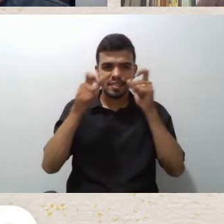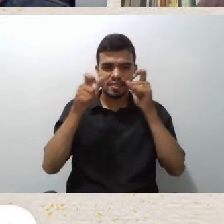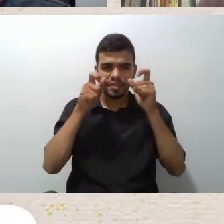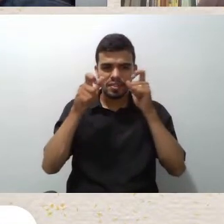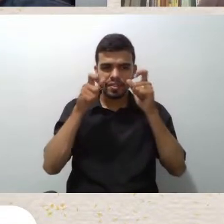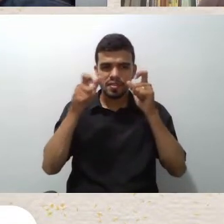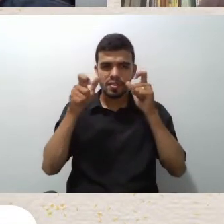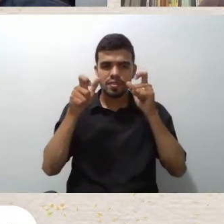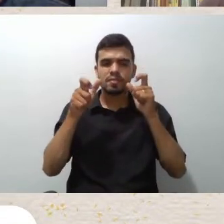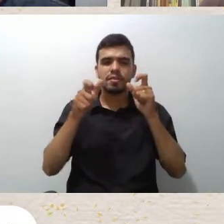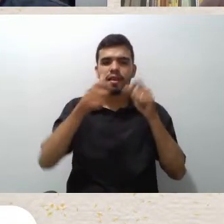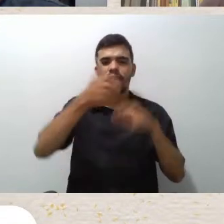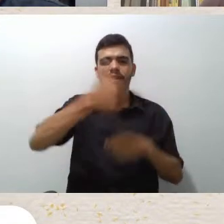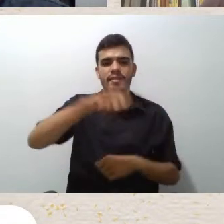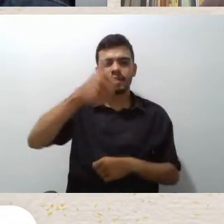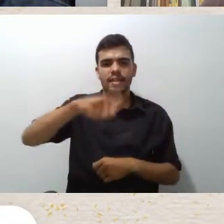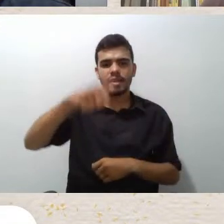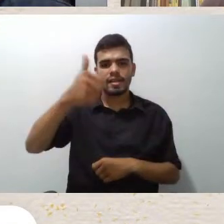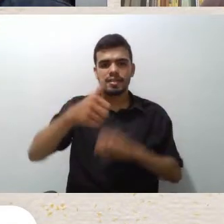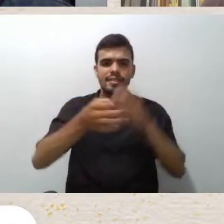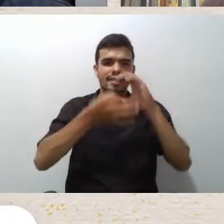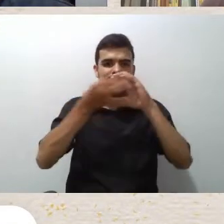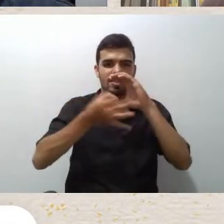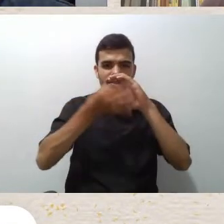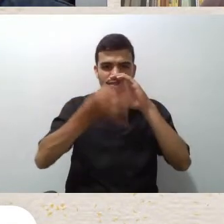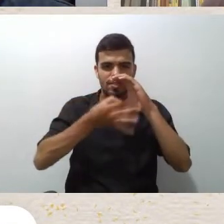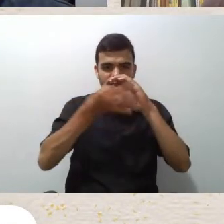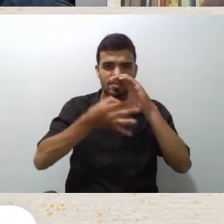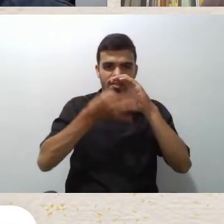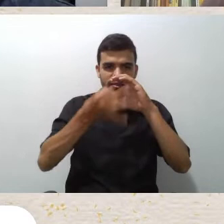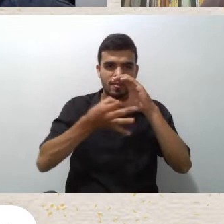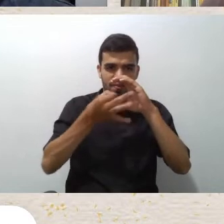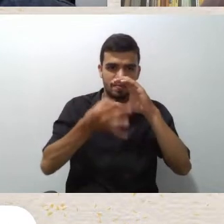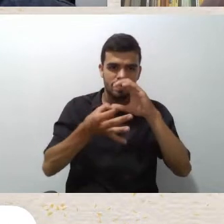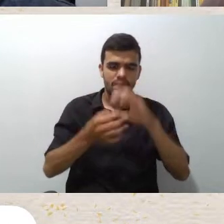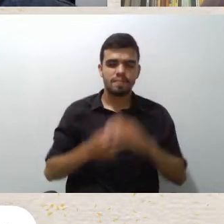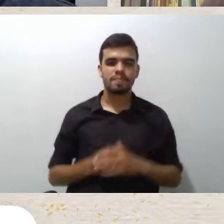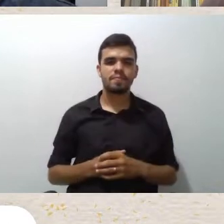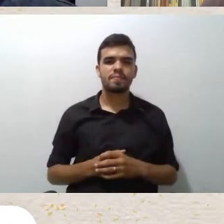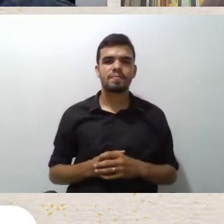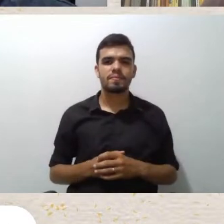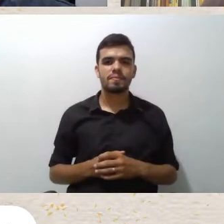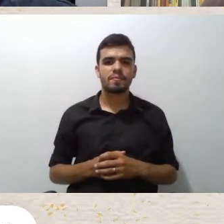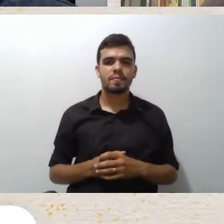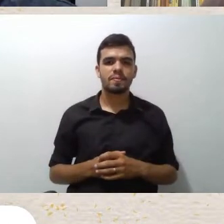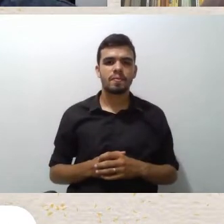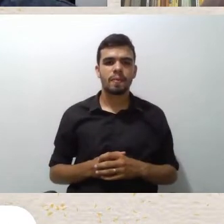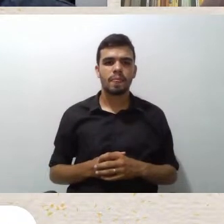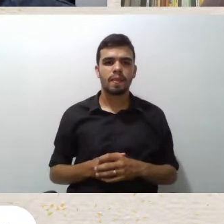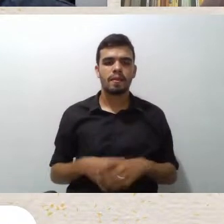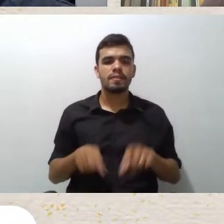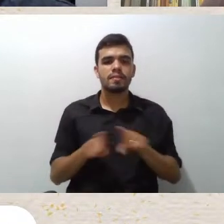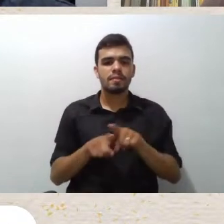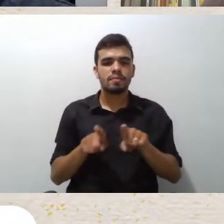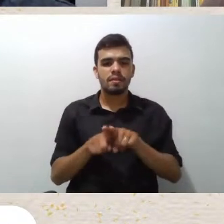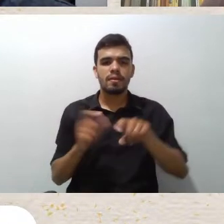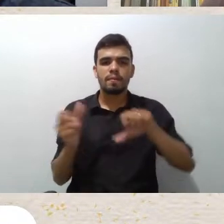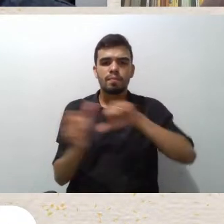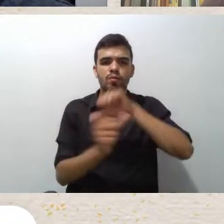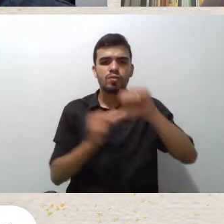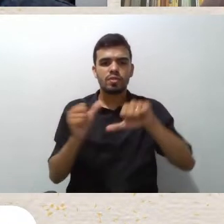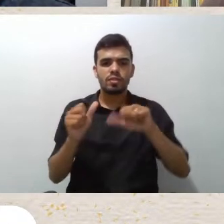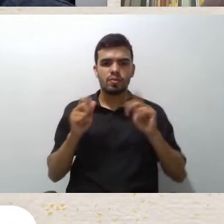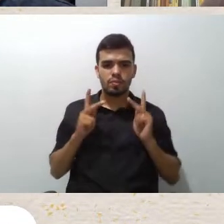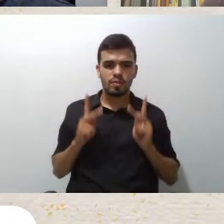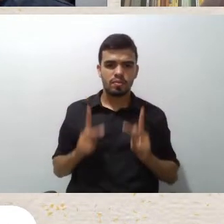Crítica E não apenas Reproduzir Sei lá E mudança De pensamento Sobre o modo De se produzir